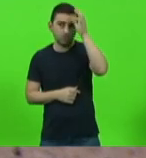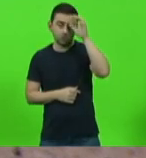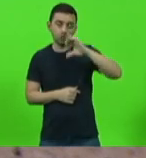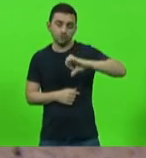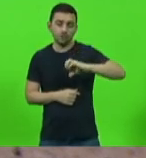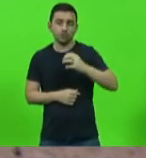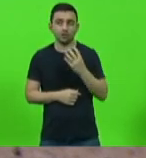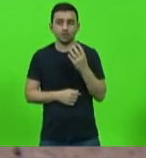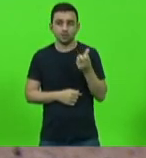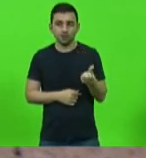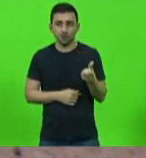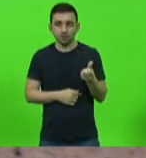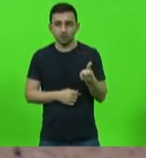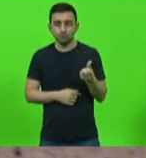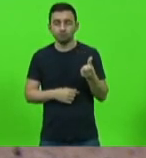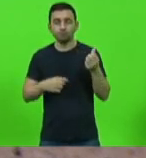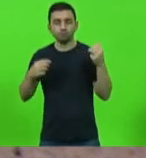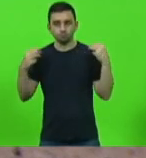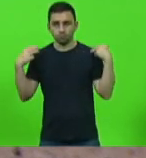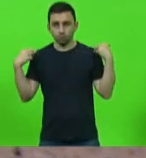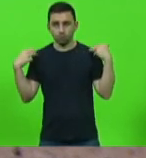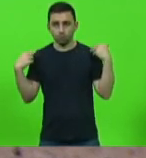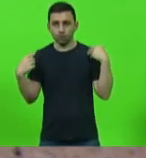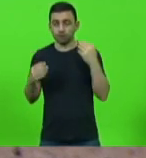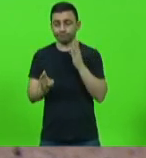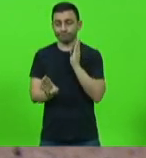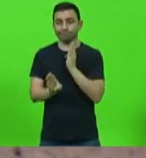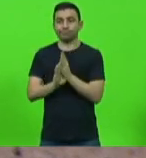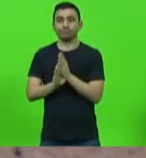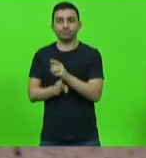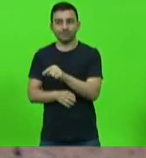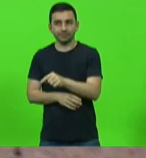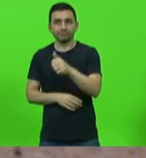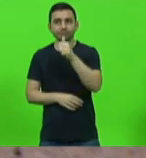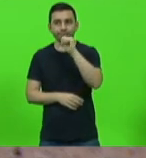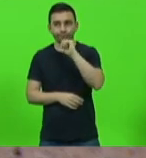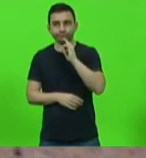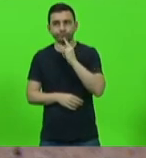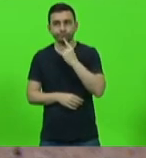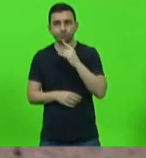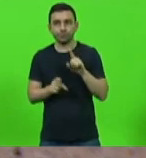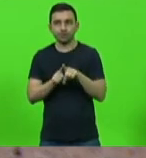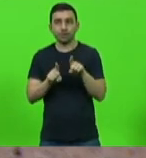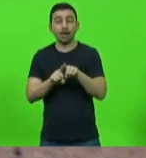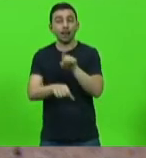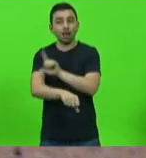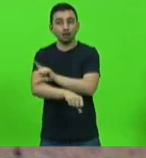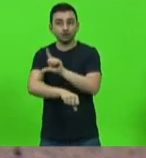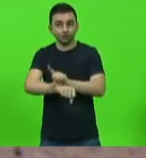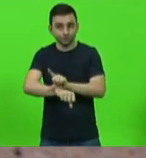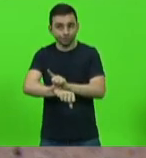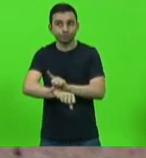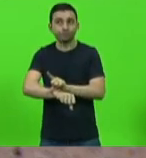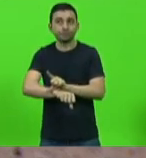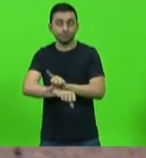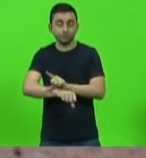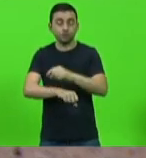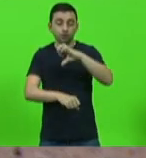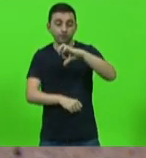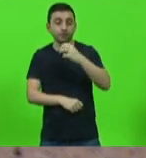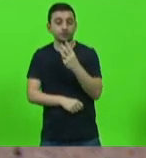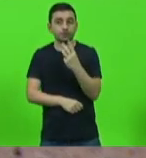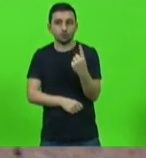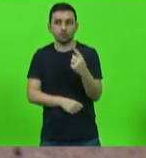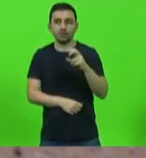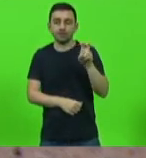motoristas flagrados dirigindo sob efeito de álcool quarto Lages com 931 e quinto